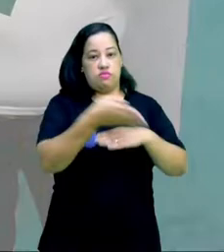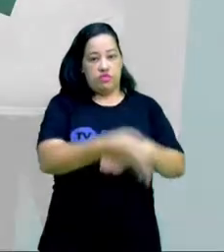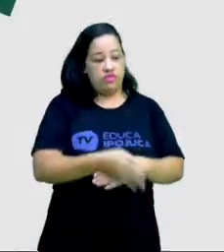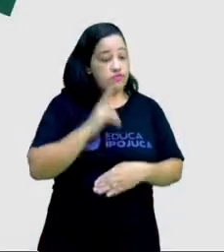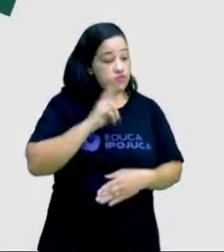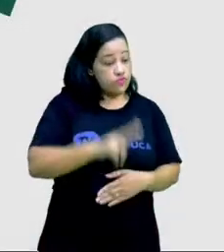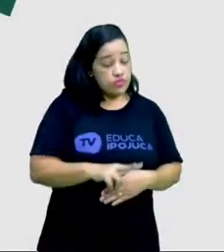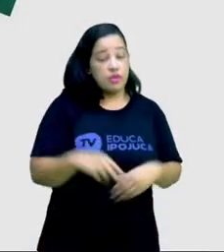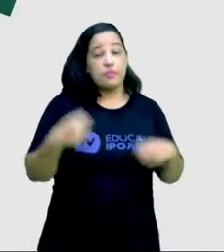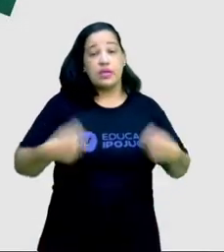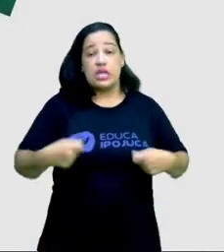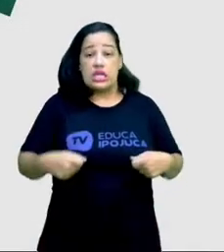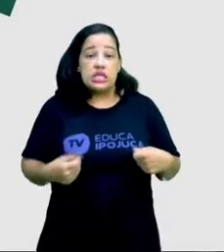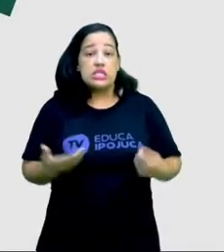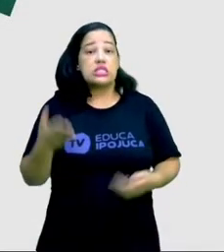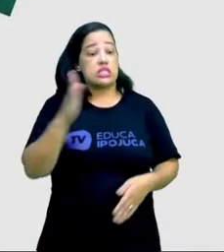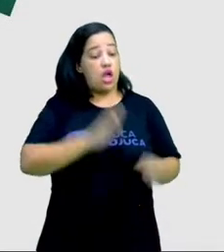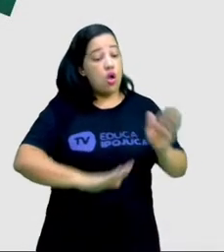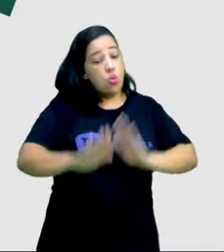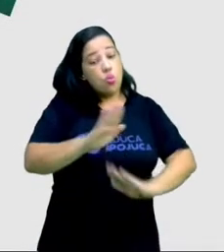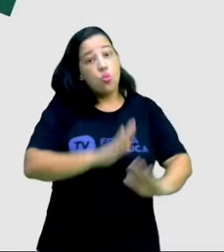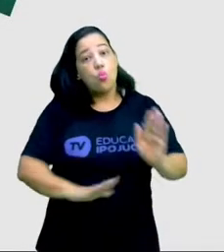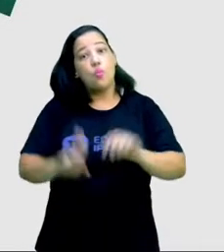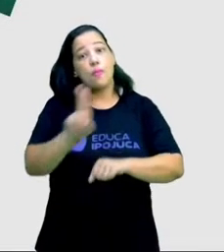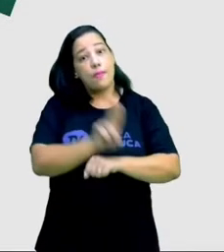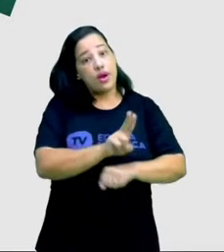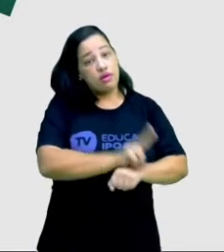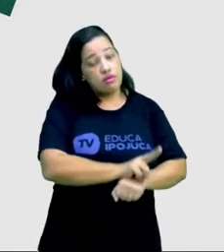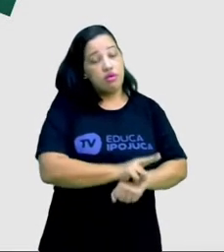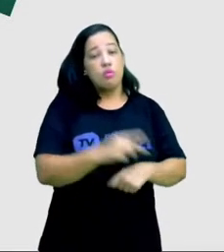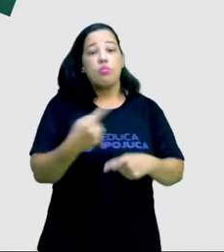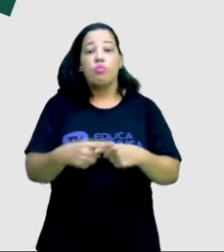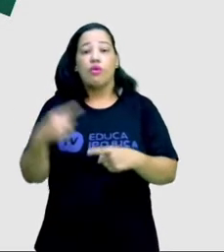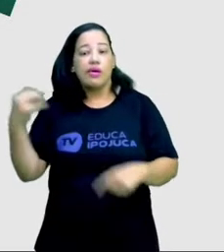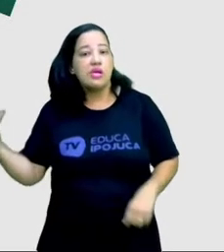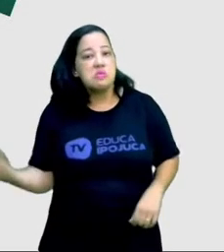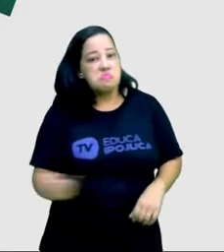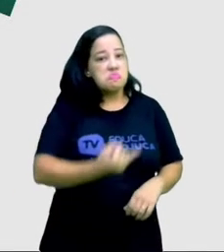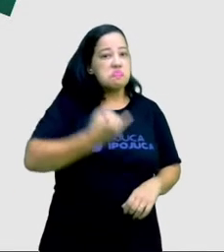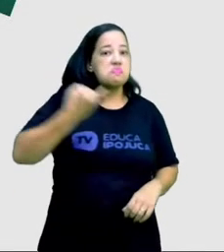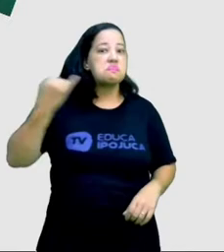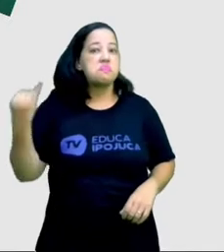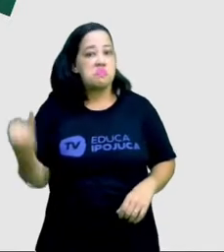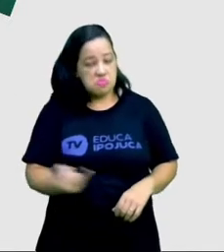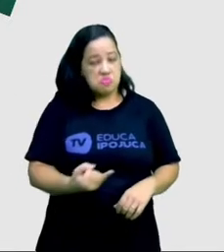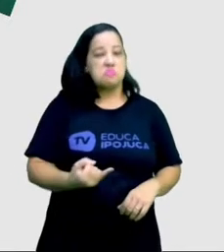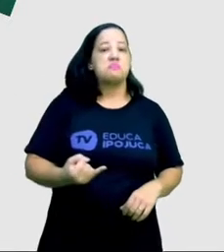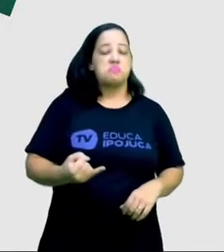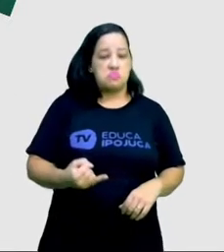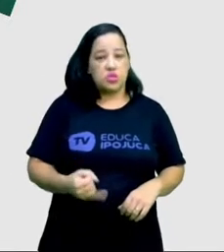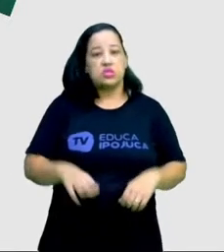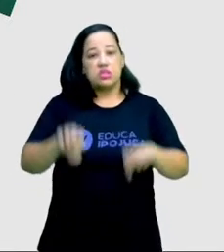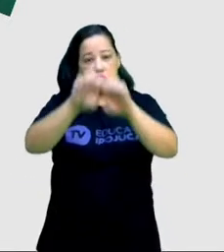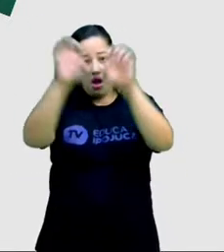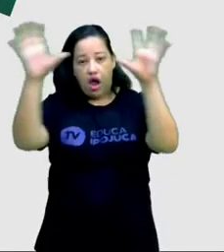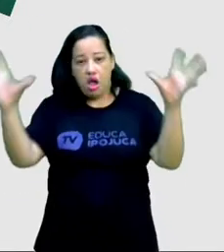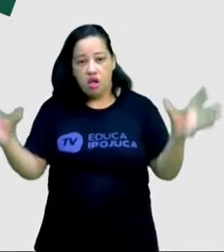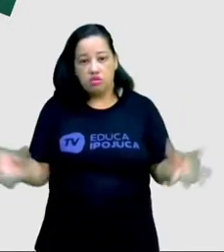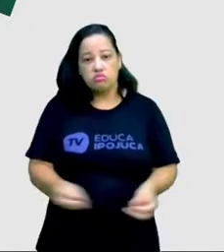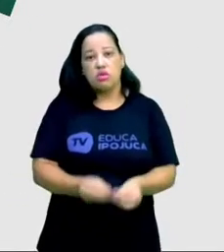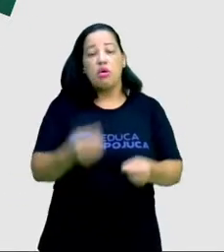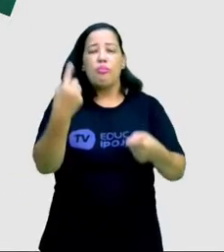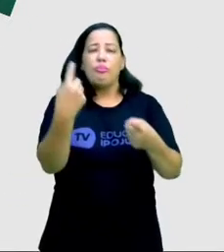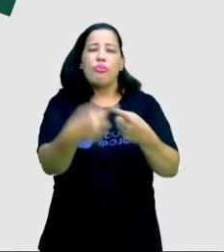cuidado. Tirando que ele é assim, é de uma importância imensurável para o ecossistema. Porque vários seres